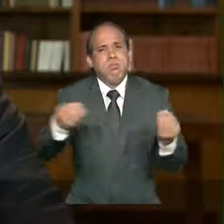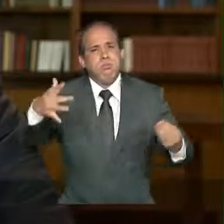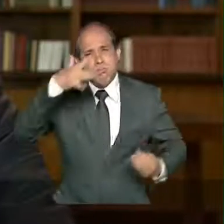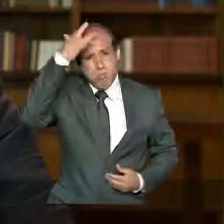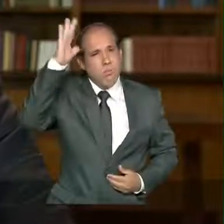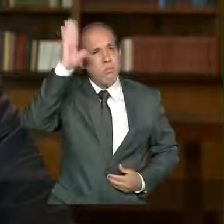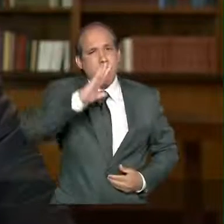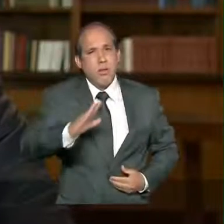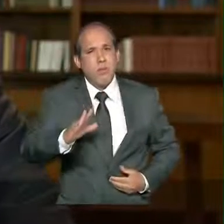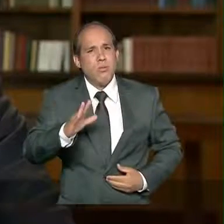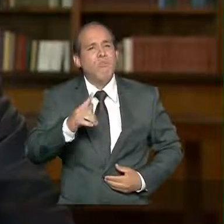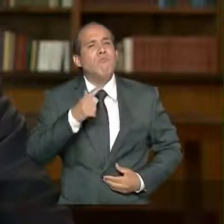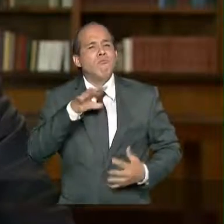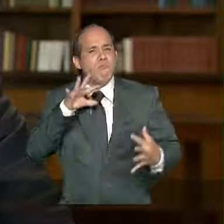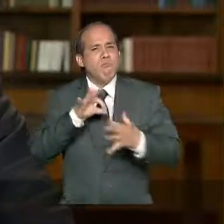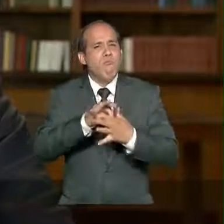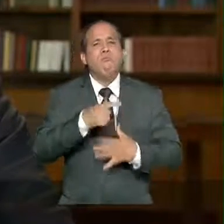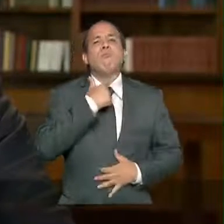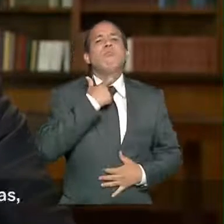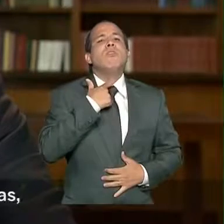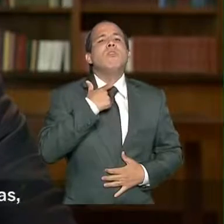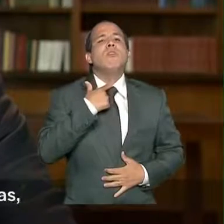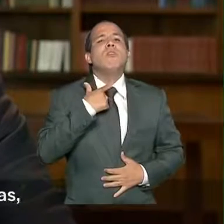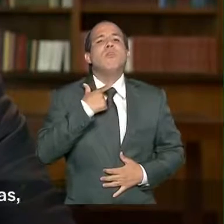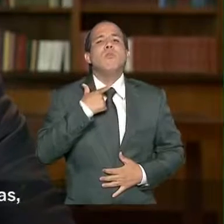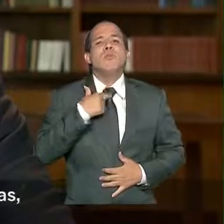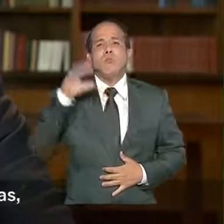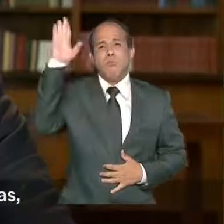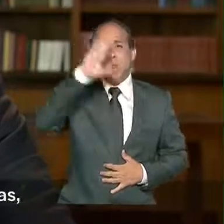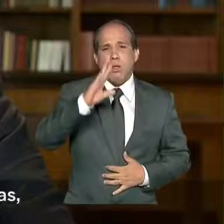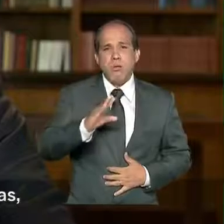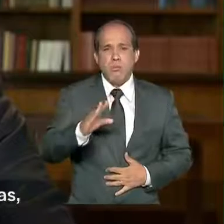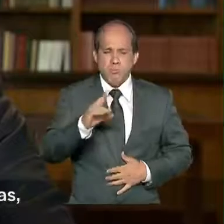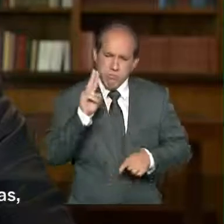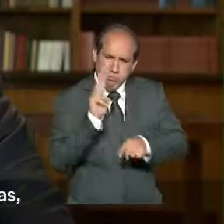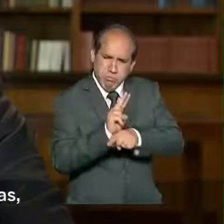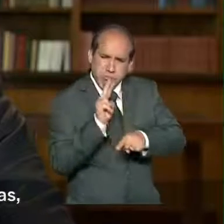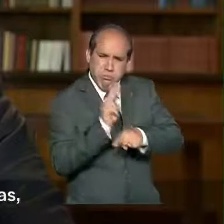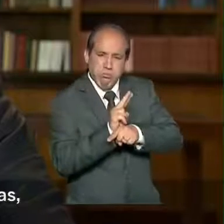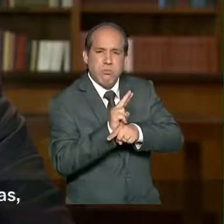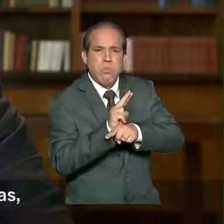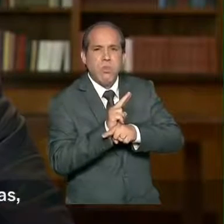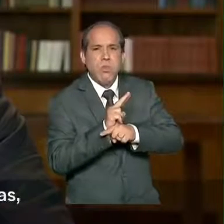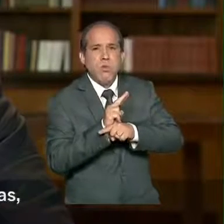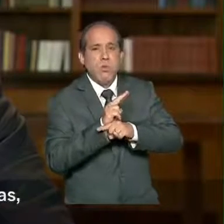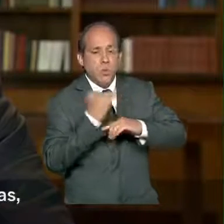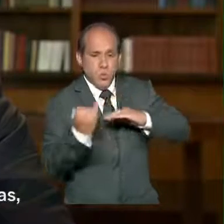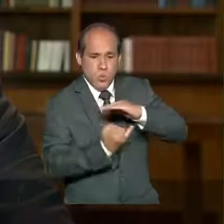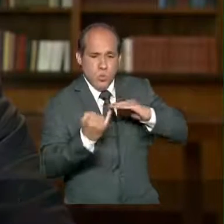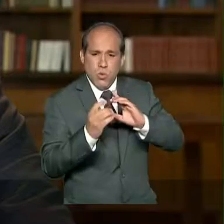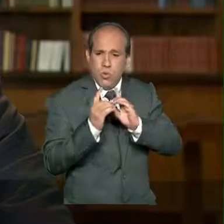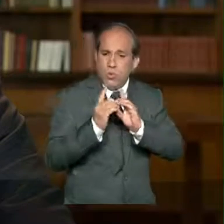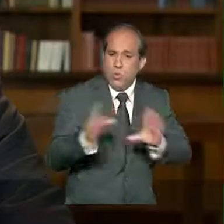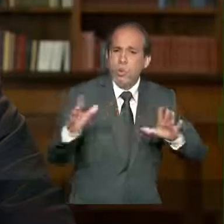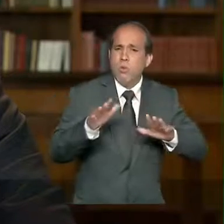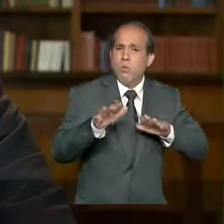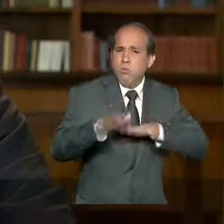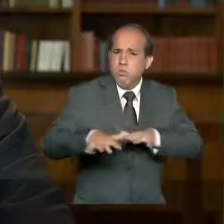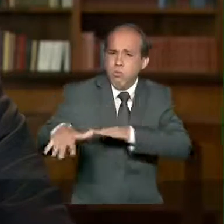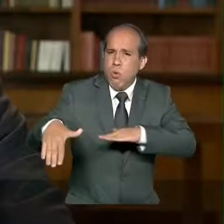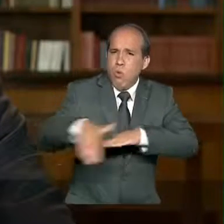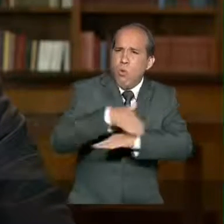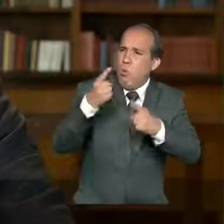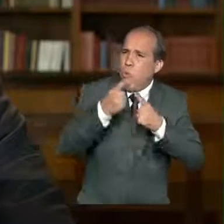identificados com os anseios nacionais de preservação das instituições democráticas foram às ruas